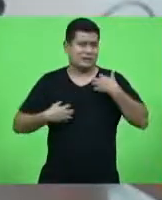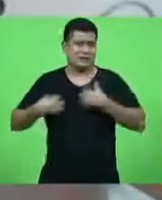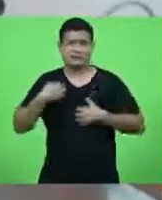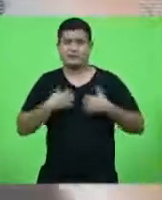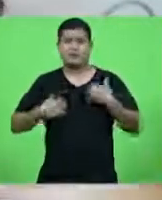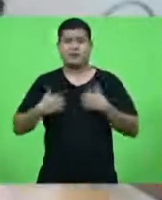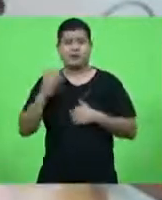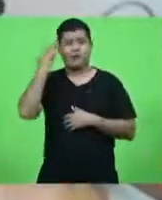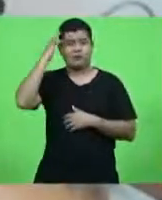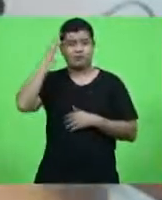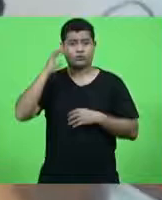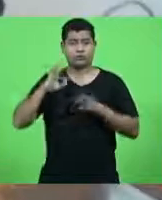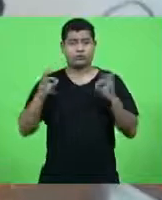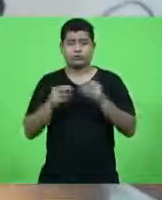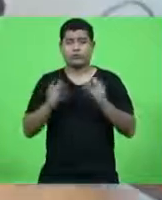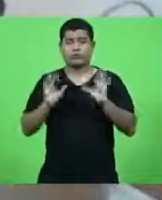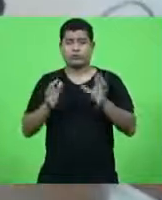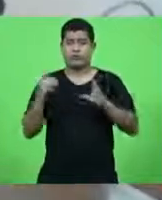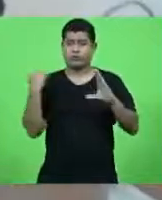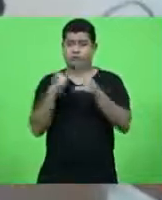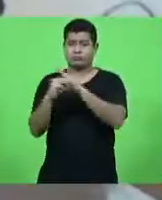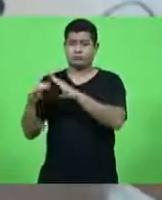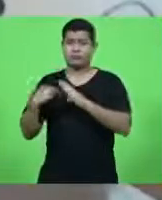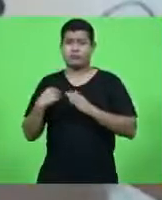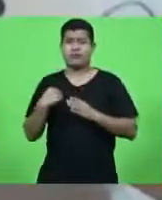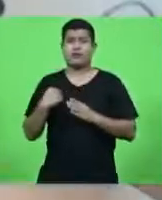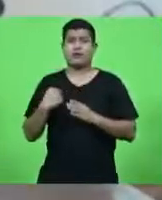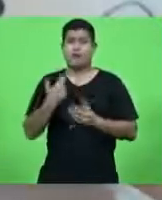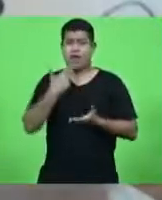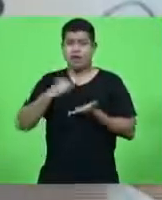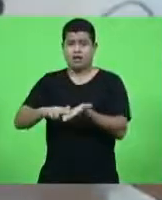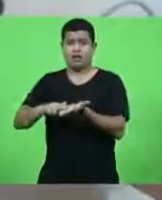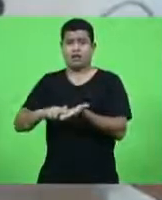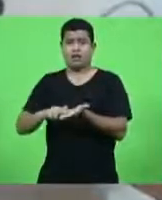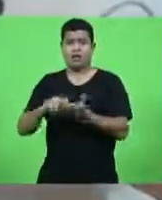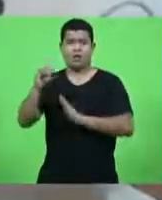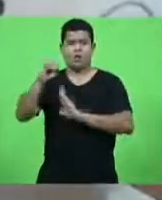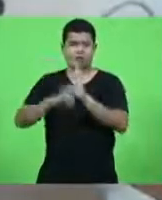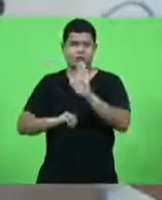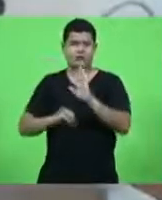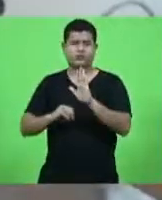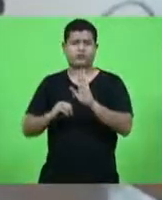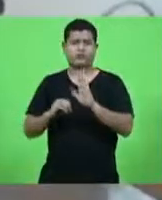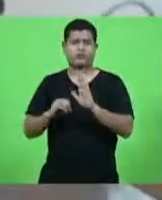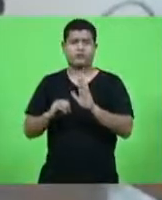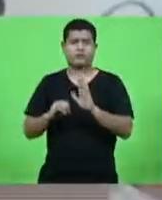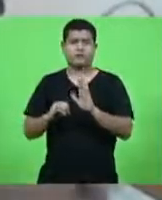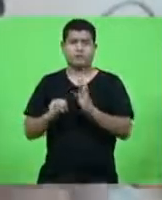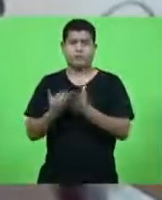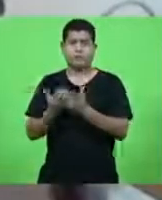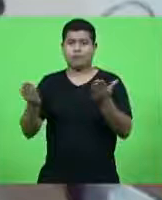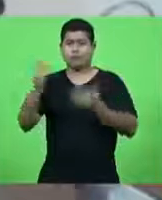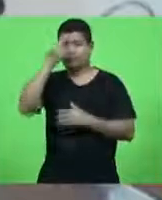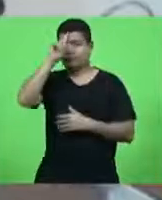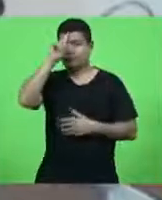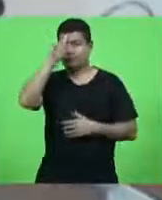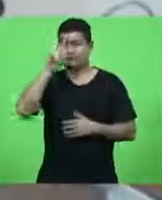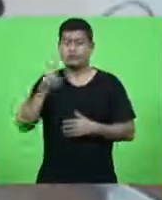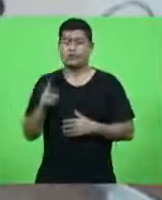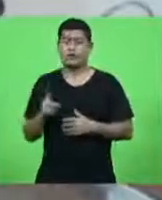inclusive receberam hoje uma correspondência um ofício uma carta aberta dos maiores hospitais aqui de